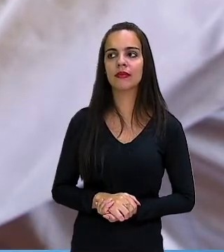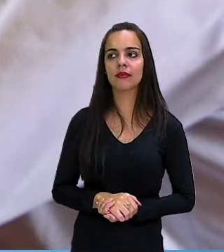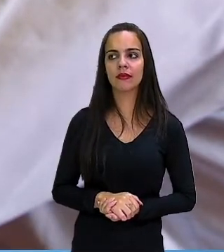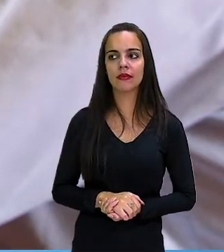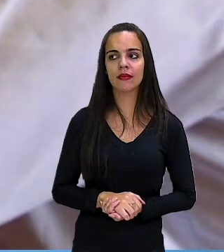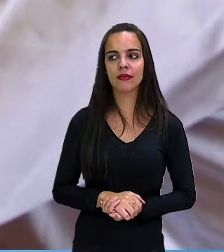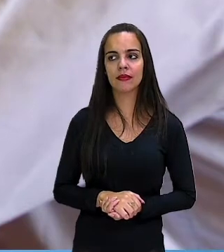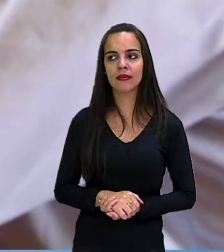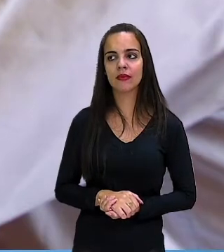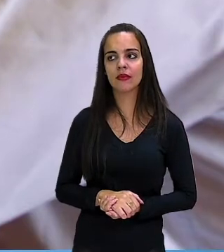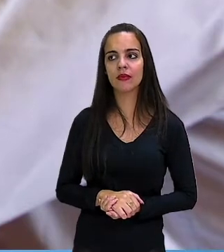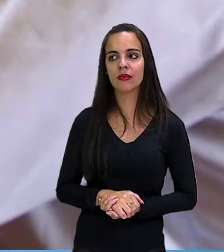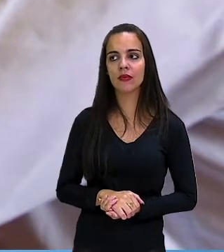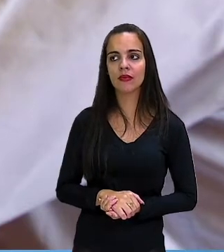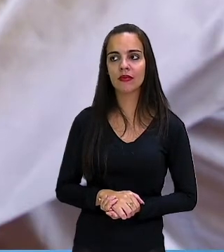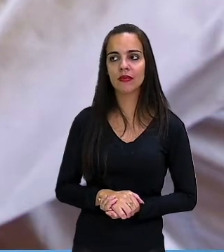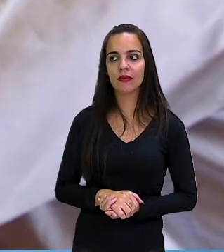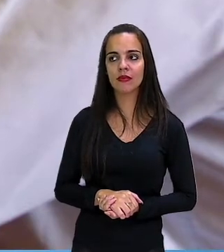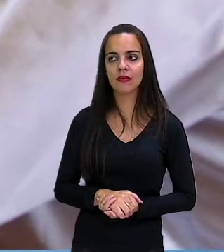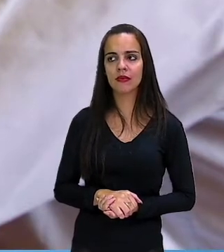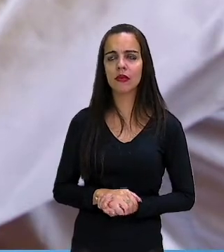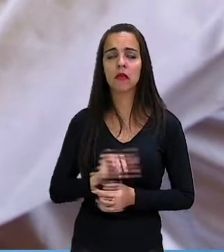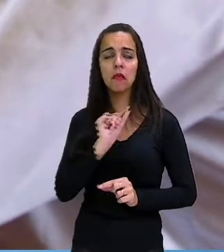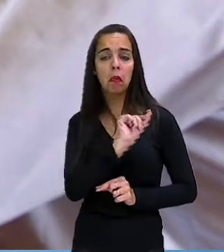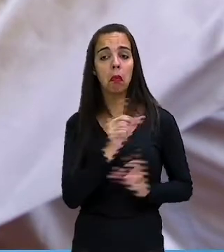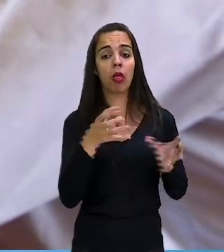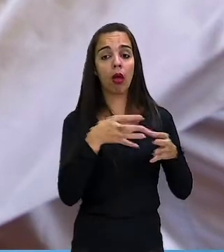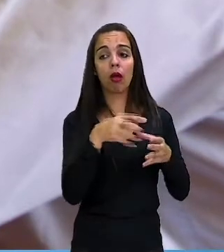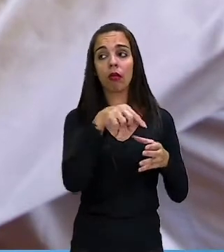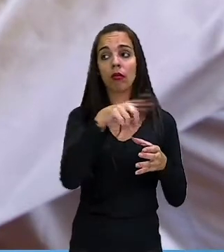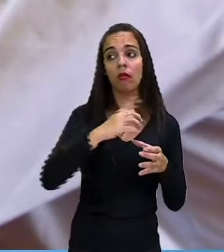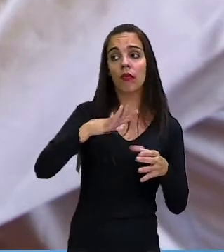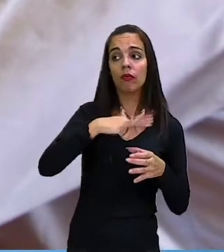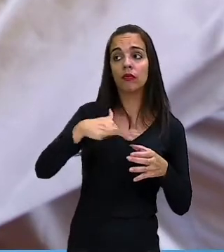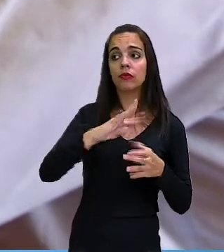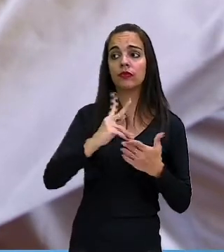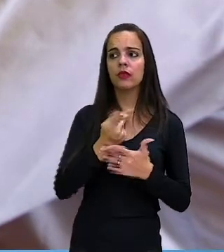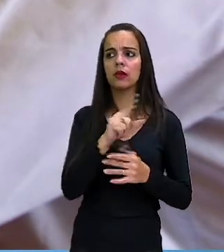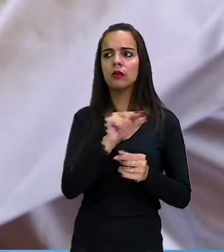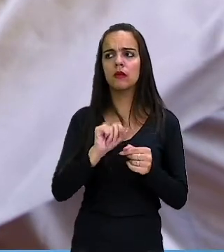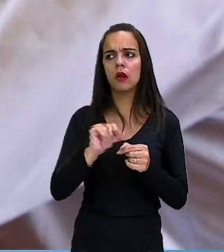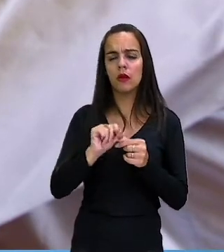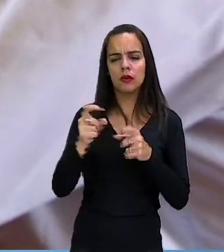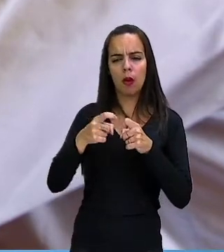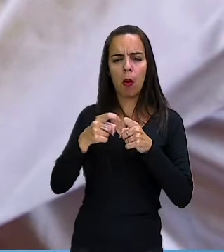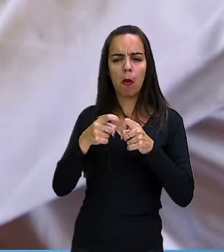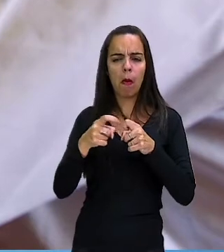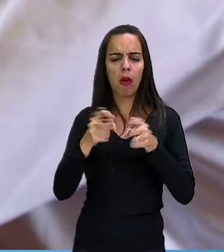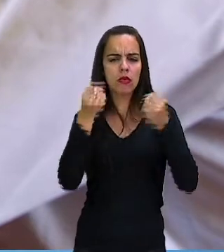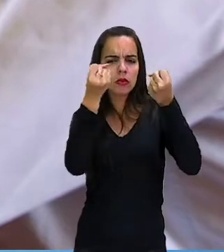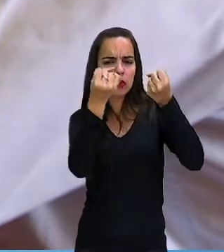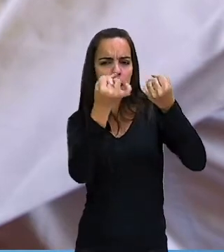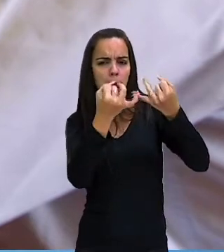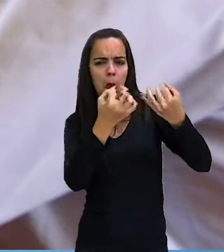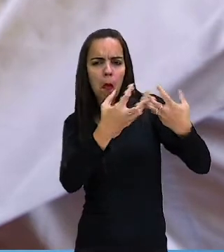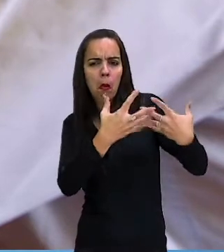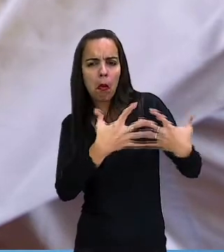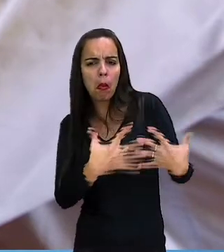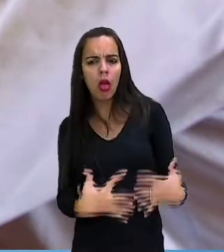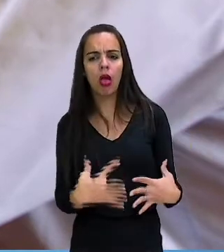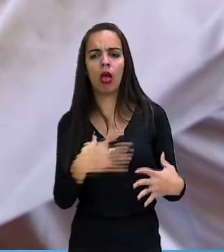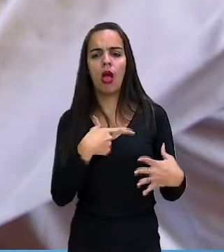has been affected. Então, ali o é vai acontecer? Ele vai dar uma série de exames para você fazer e